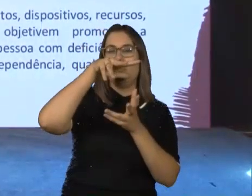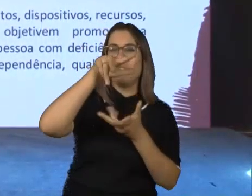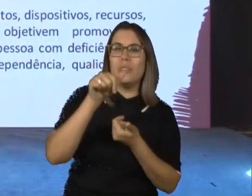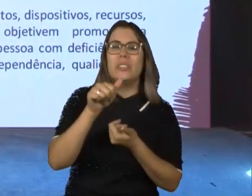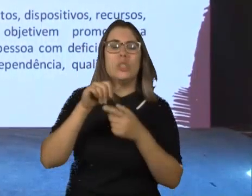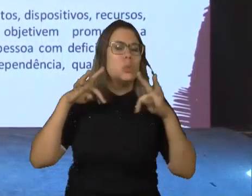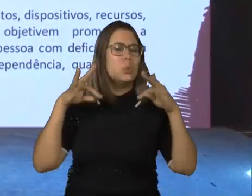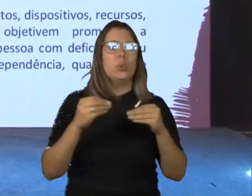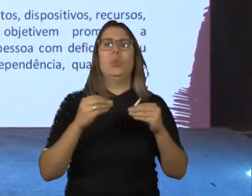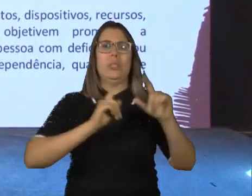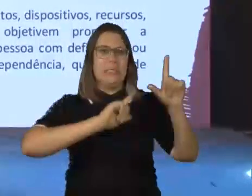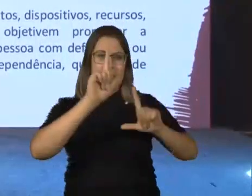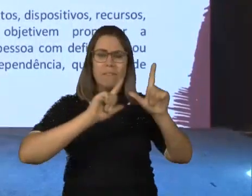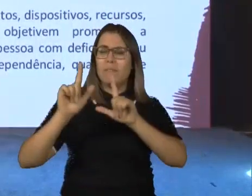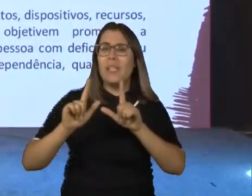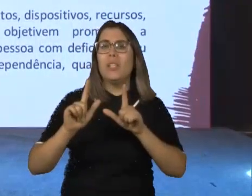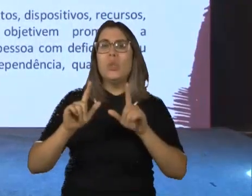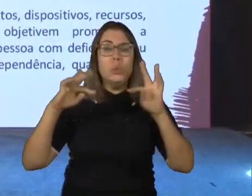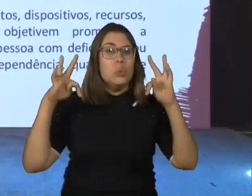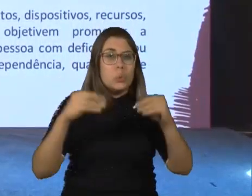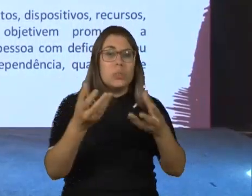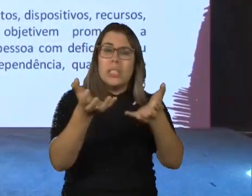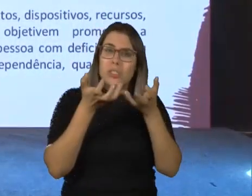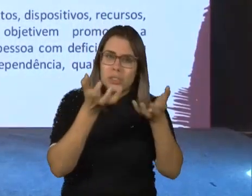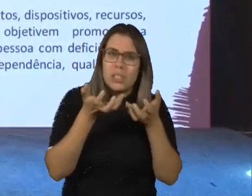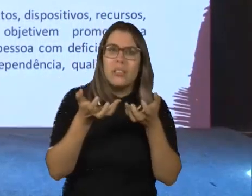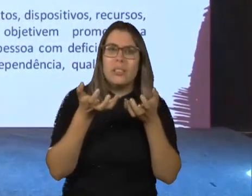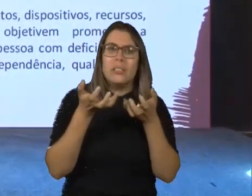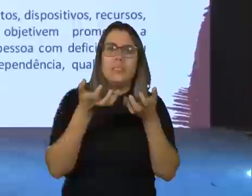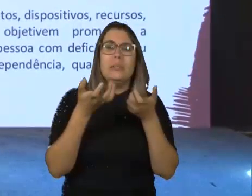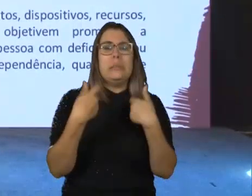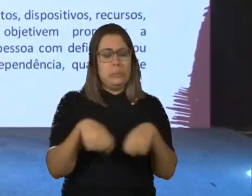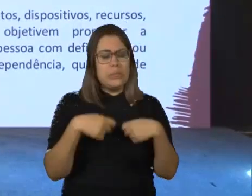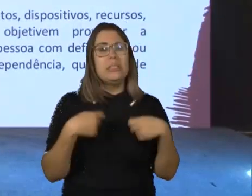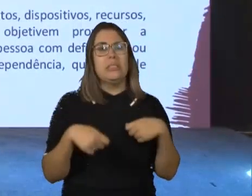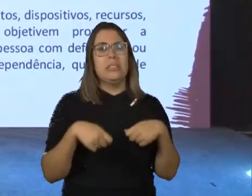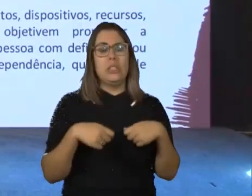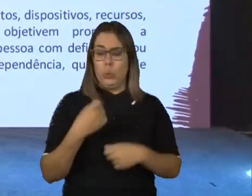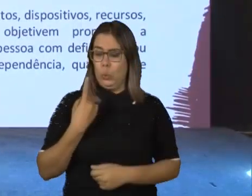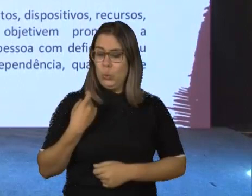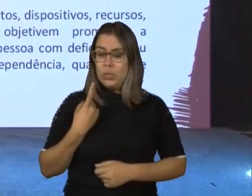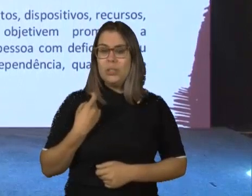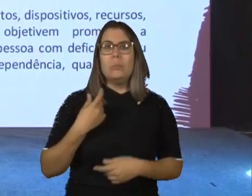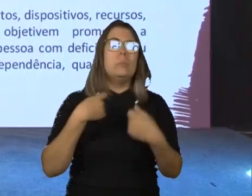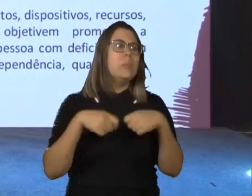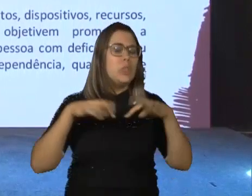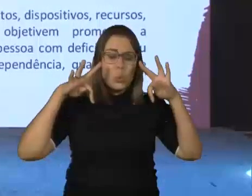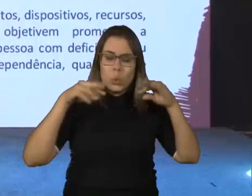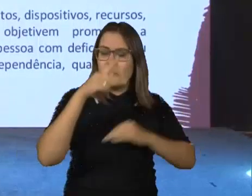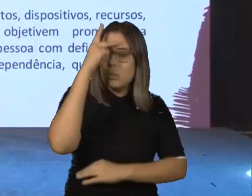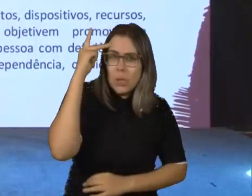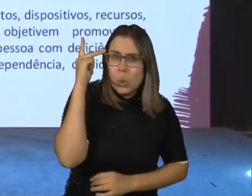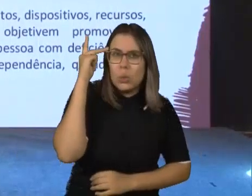ambientes, programas, serviços, tudo que a gente utiliza de uso coletivo, individual, a serem utilizados por todas